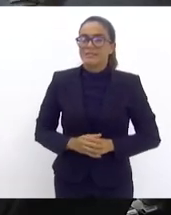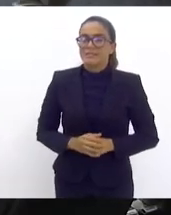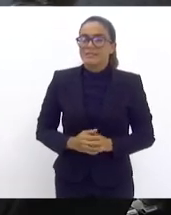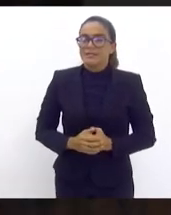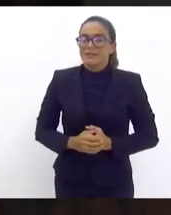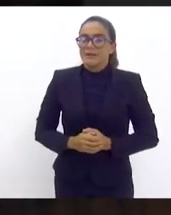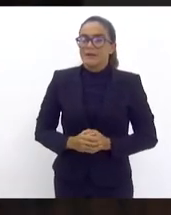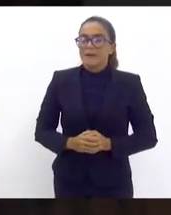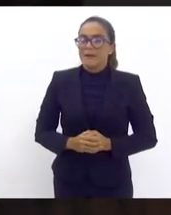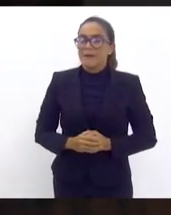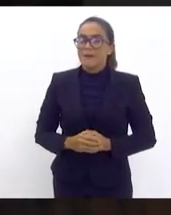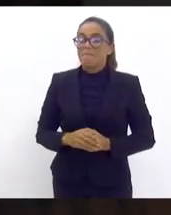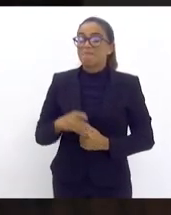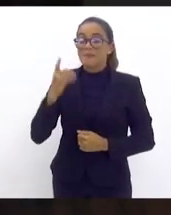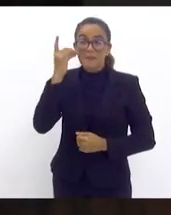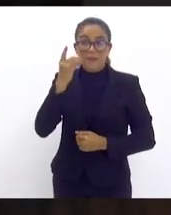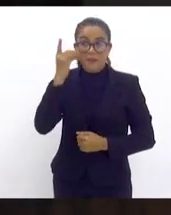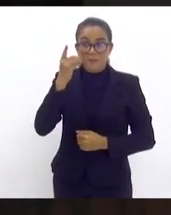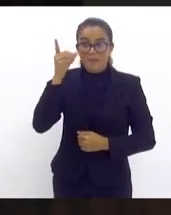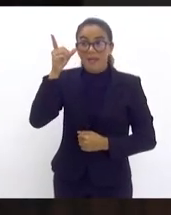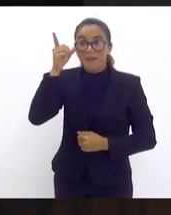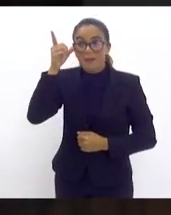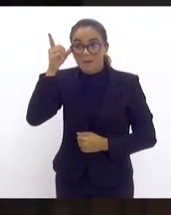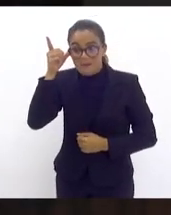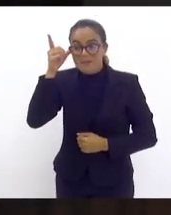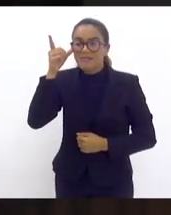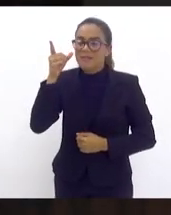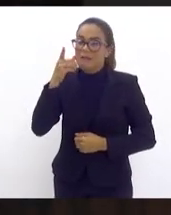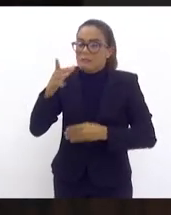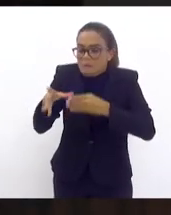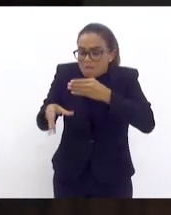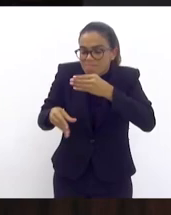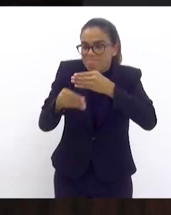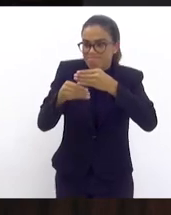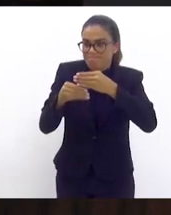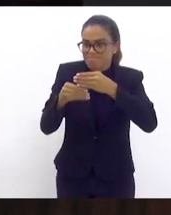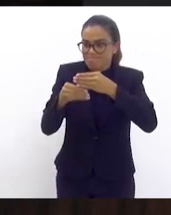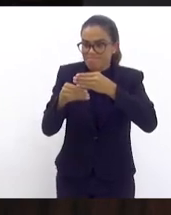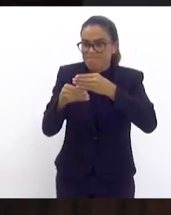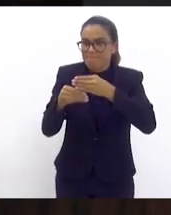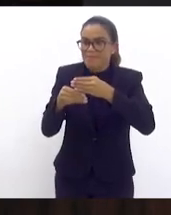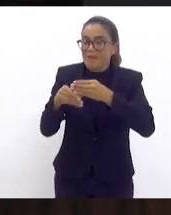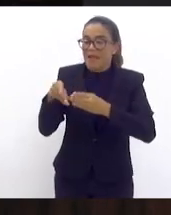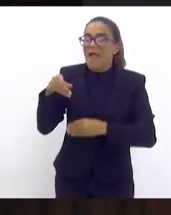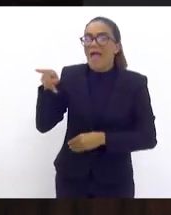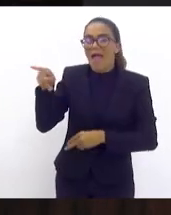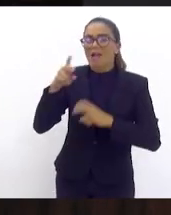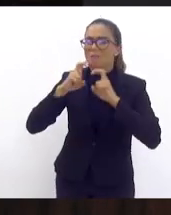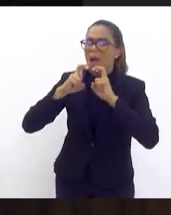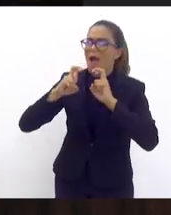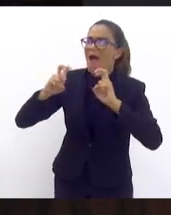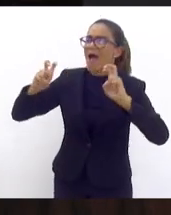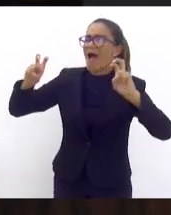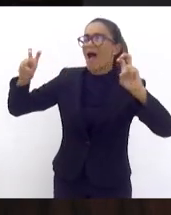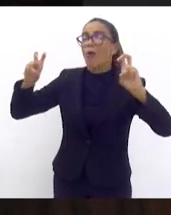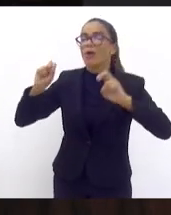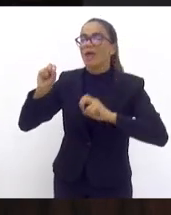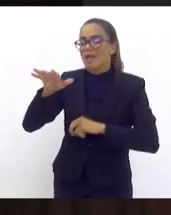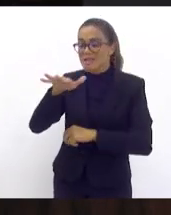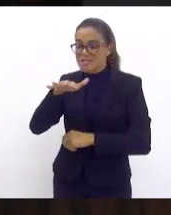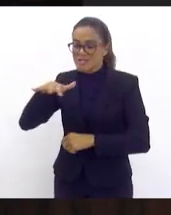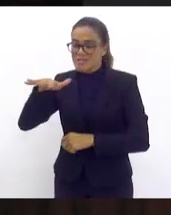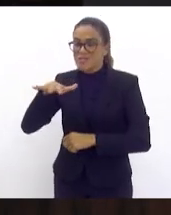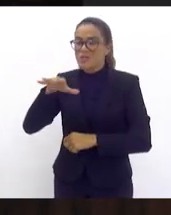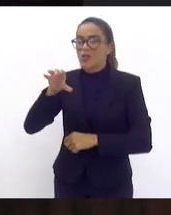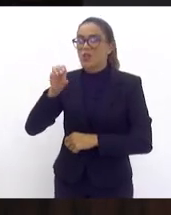obrigado deputada Lucinha até fazendo um adendo aqui a voz da Zona Norte destacar que lá na Zona